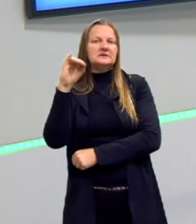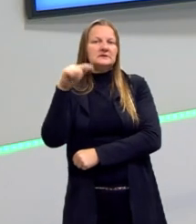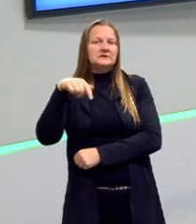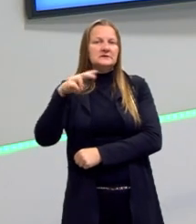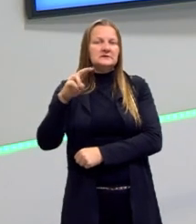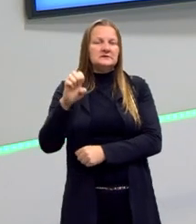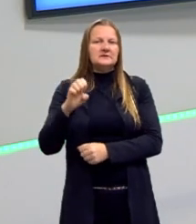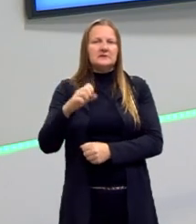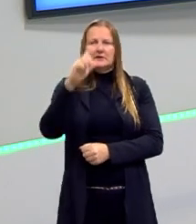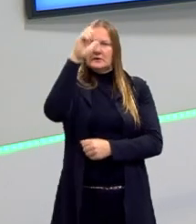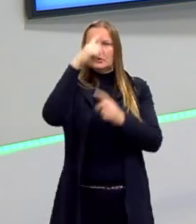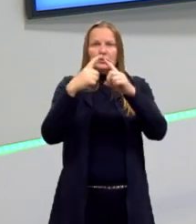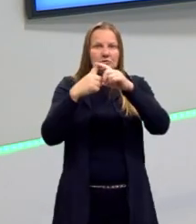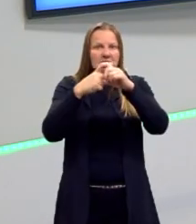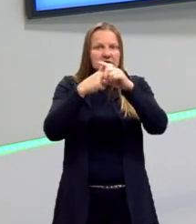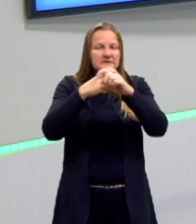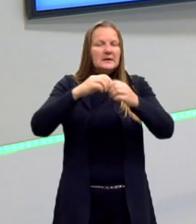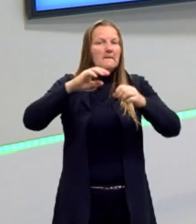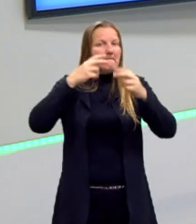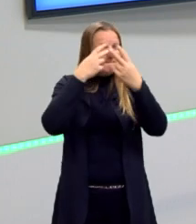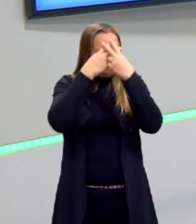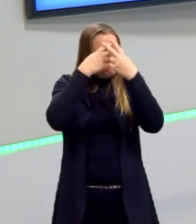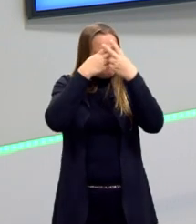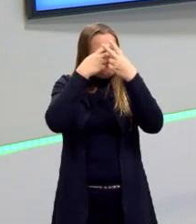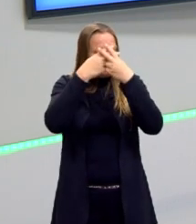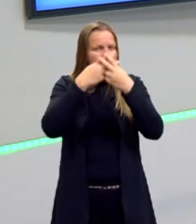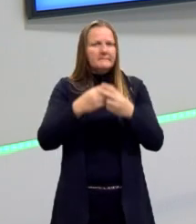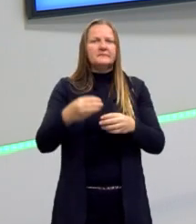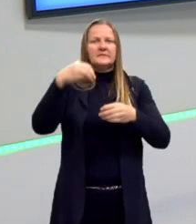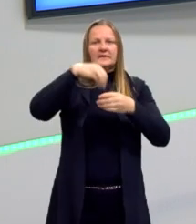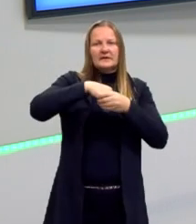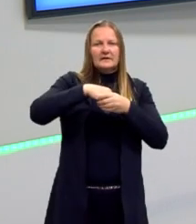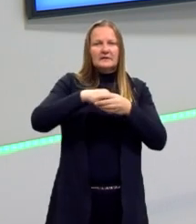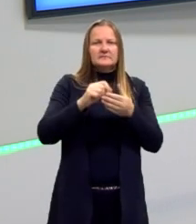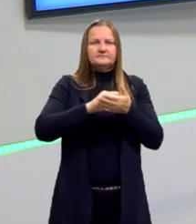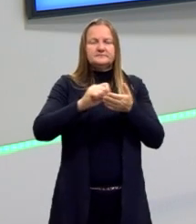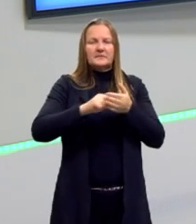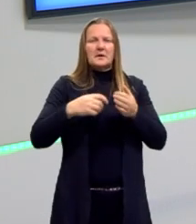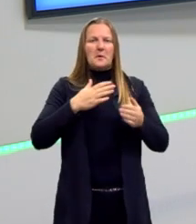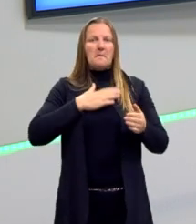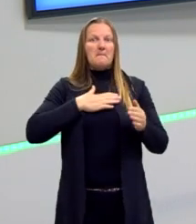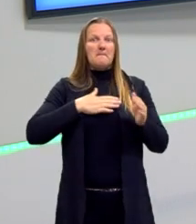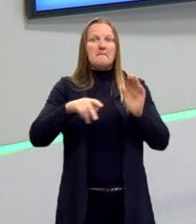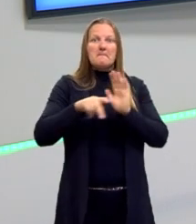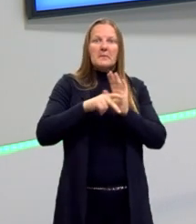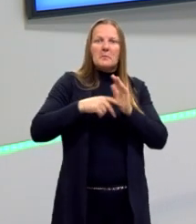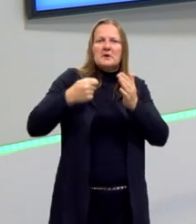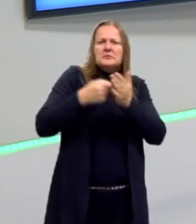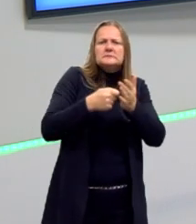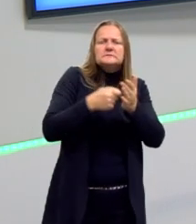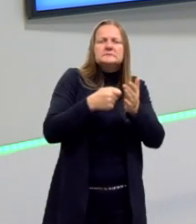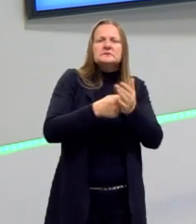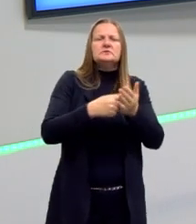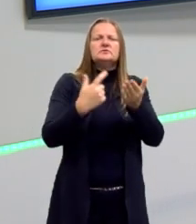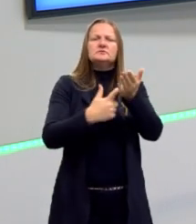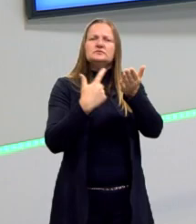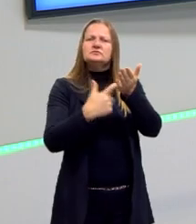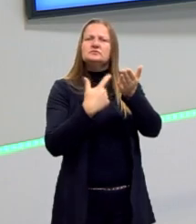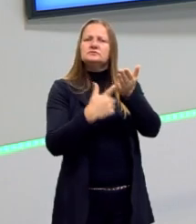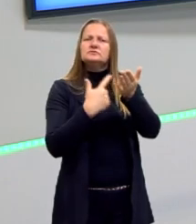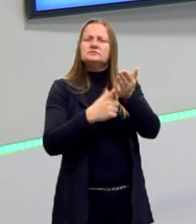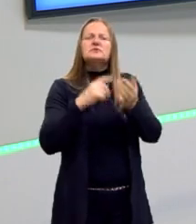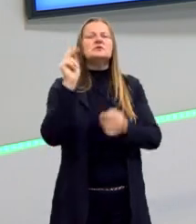presos, Hitler, na prisão, vai escrever o Mein Kampf, a Minha Luta, que é um livro importante para os historiadores